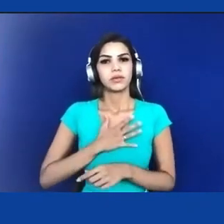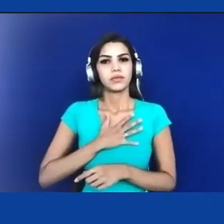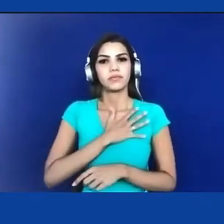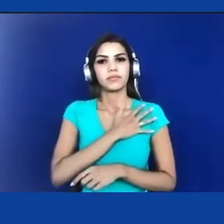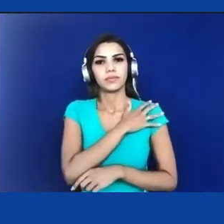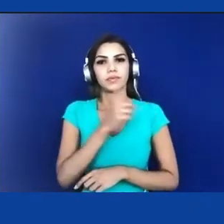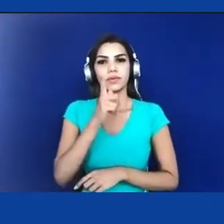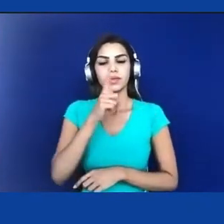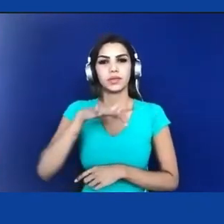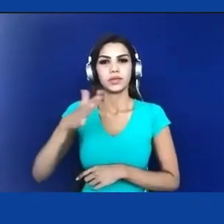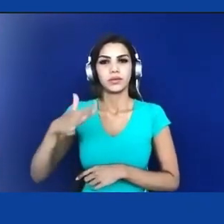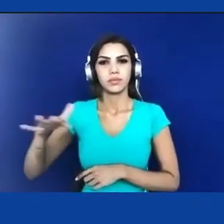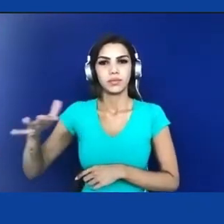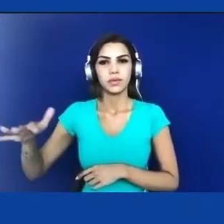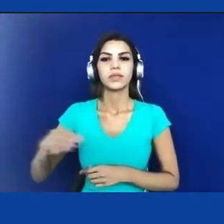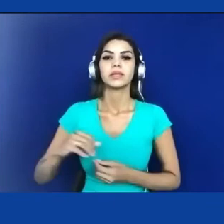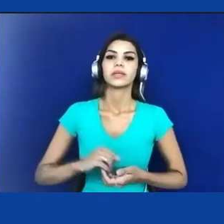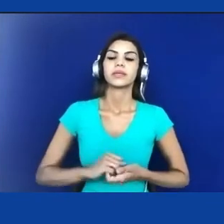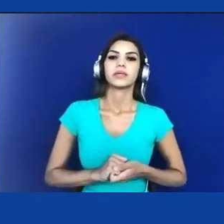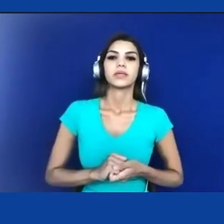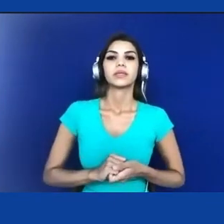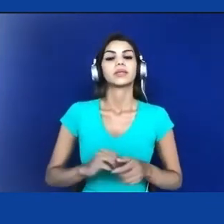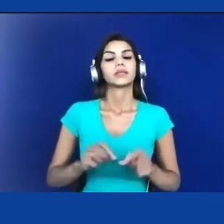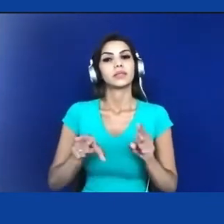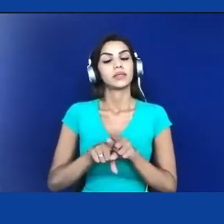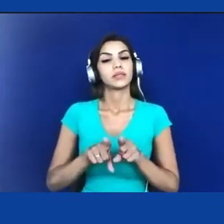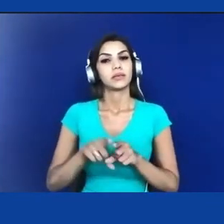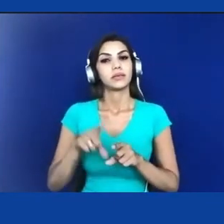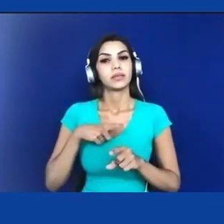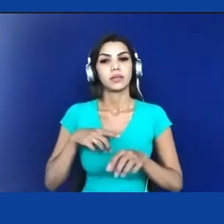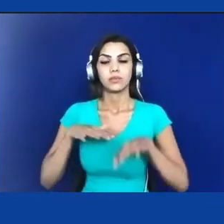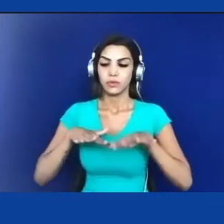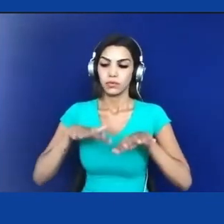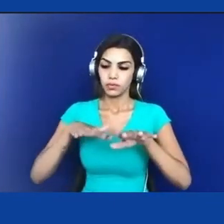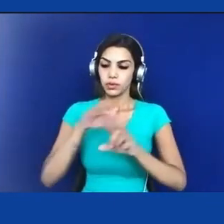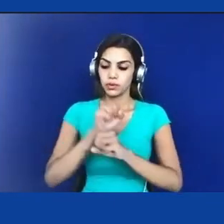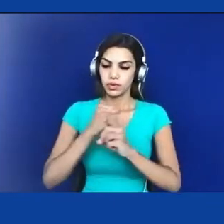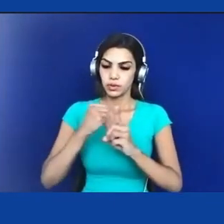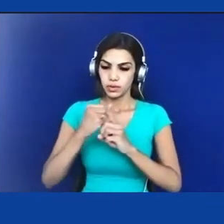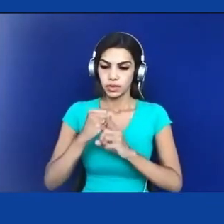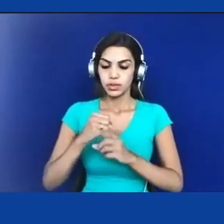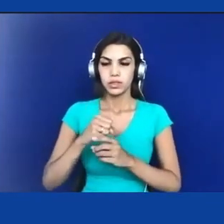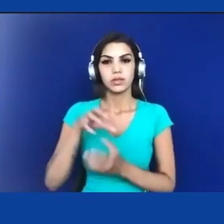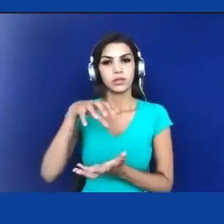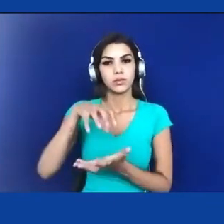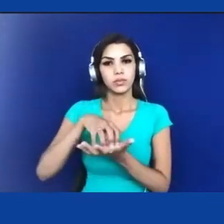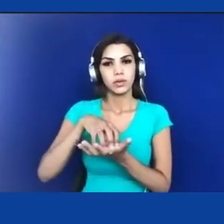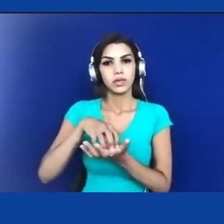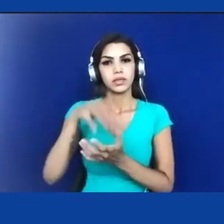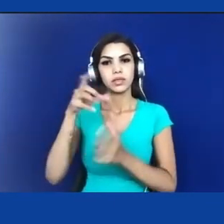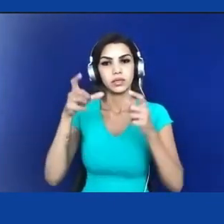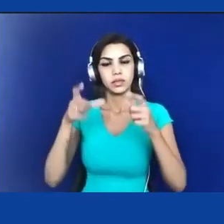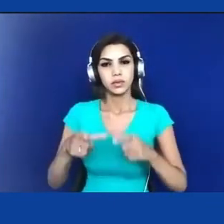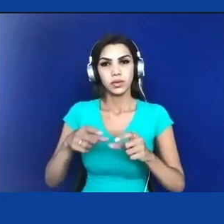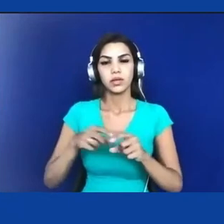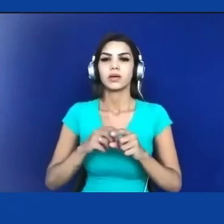Câmara, movimentos sociais de base territorial, instituições e órgãos públicos, enfim,